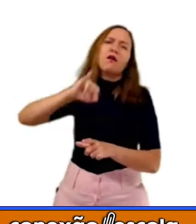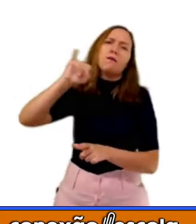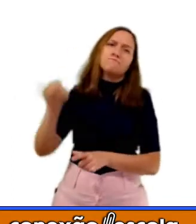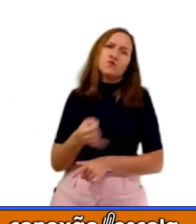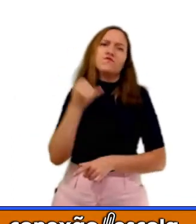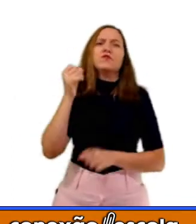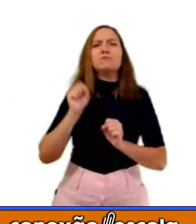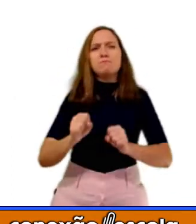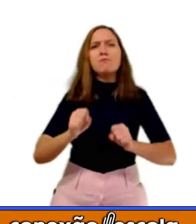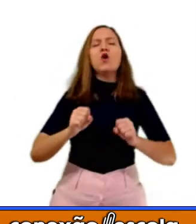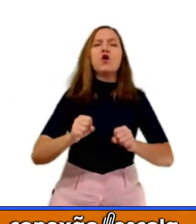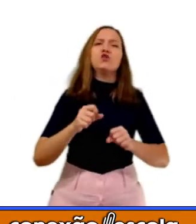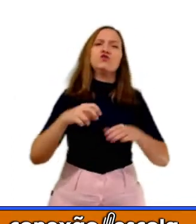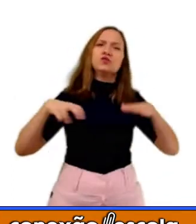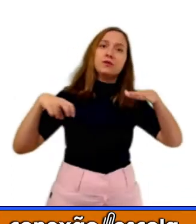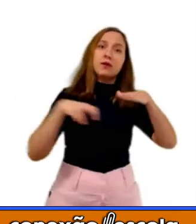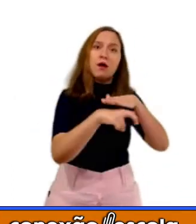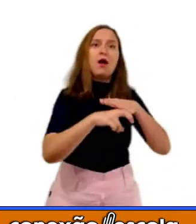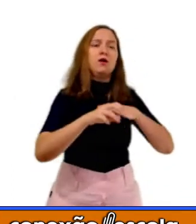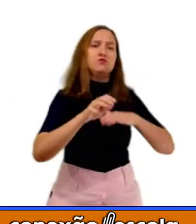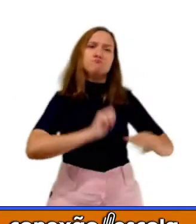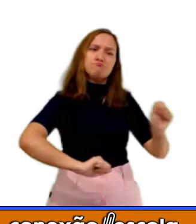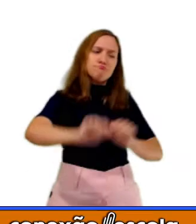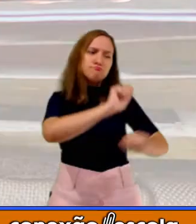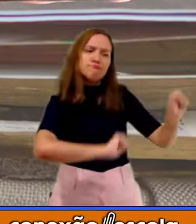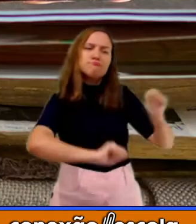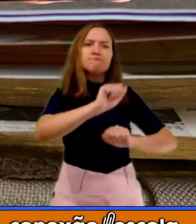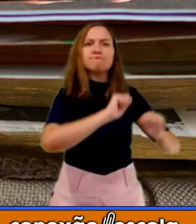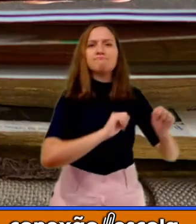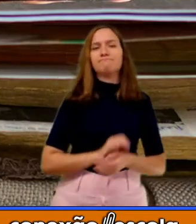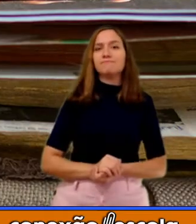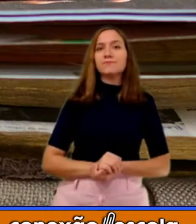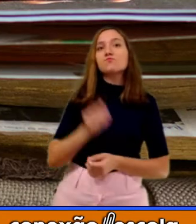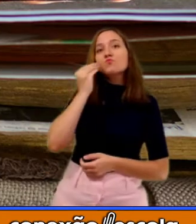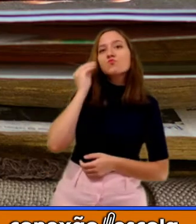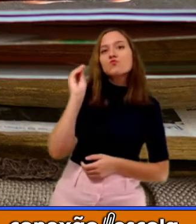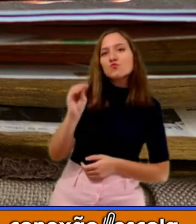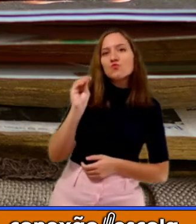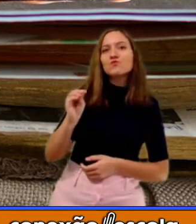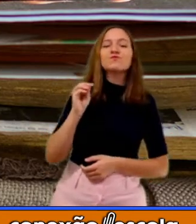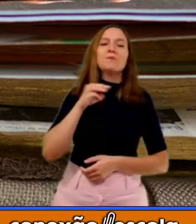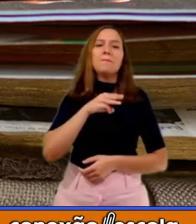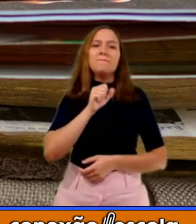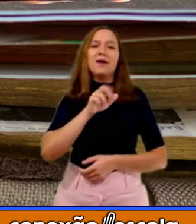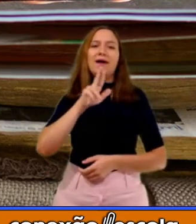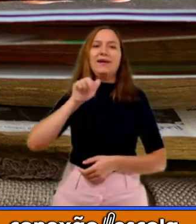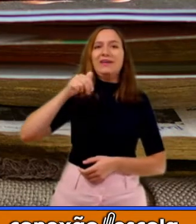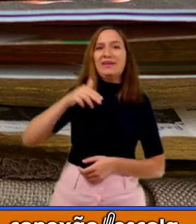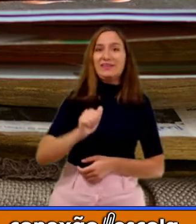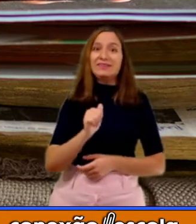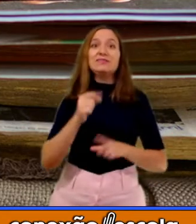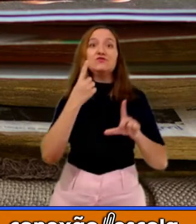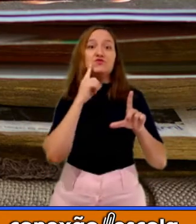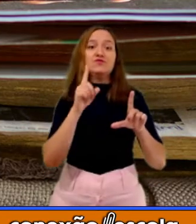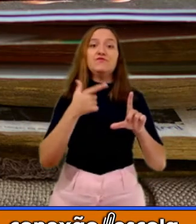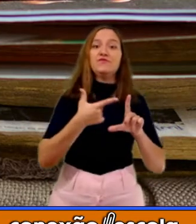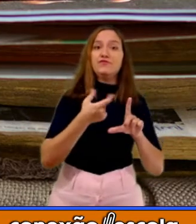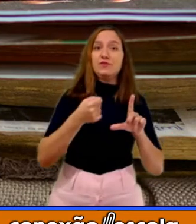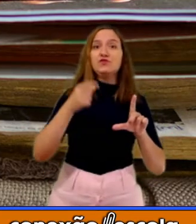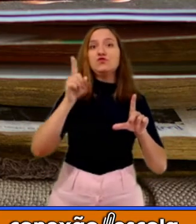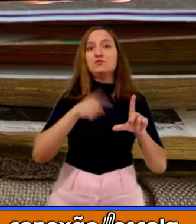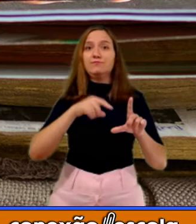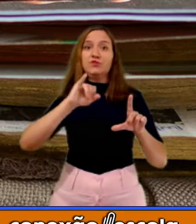lavar a garagem. Beijos, Marina, 20 do 1. Observaram que esse bilhete, ele